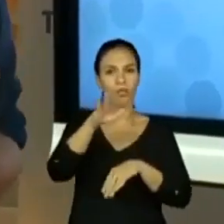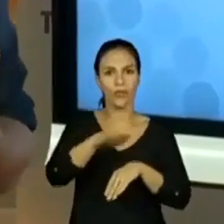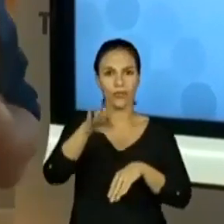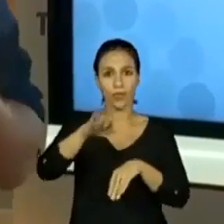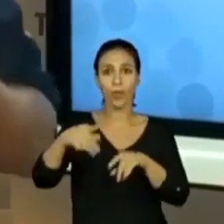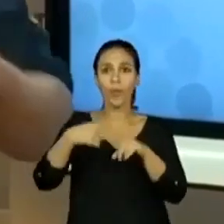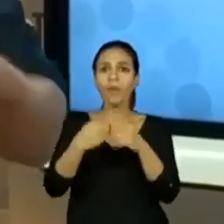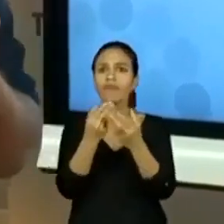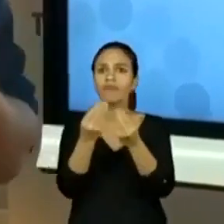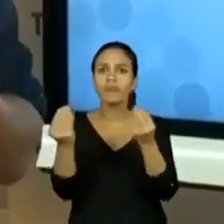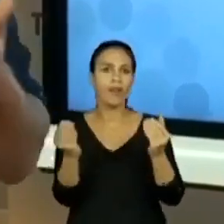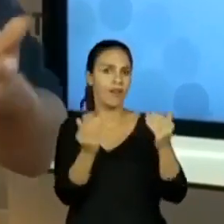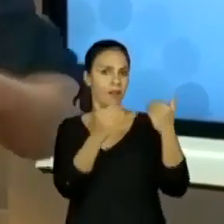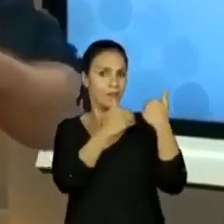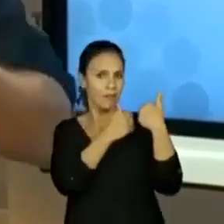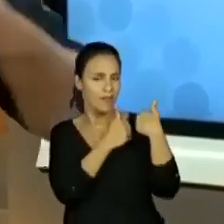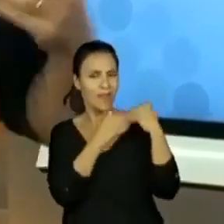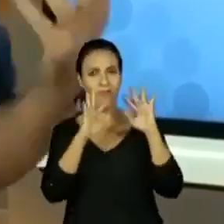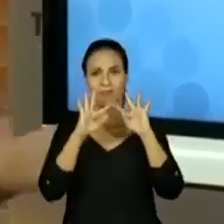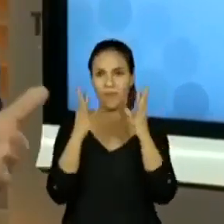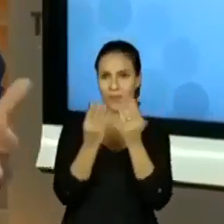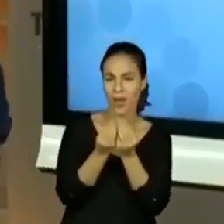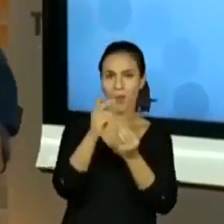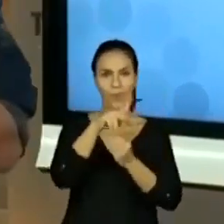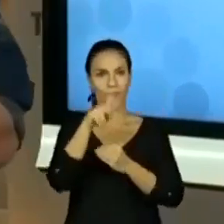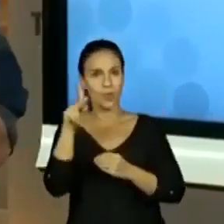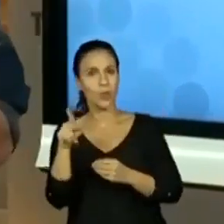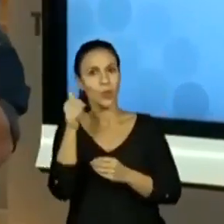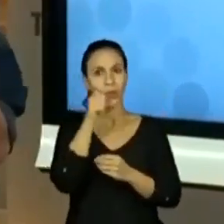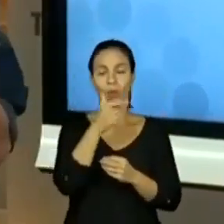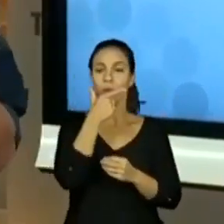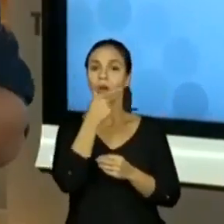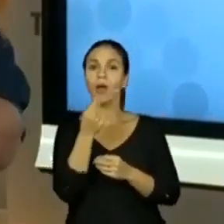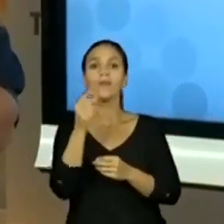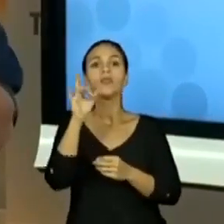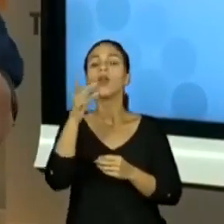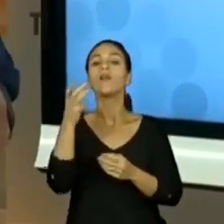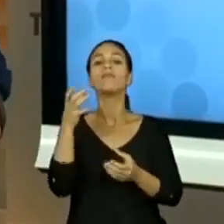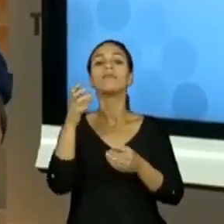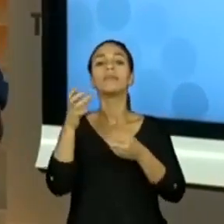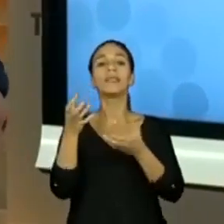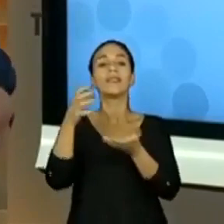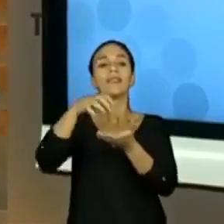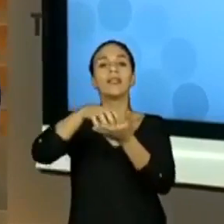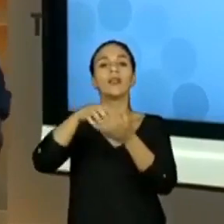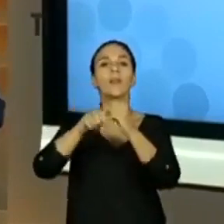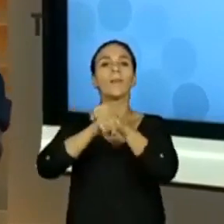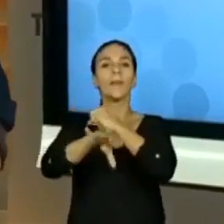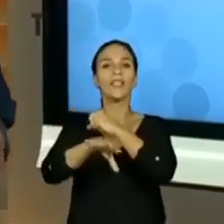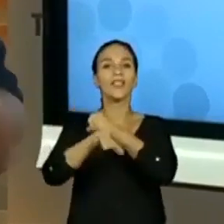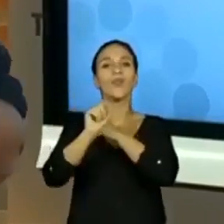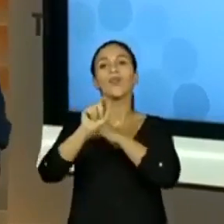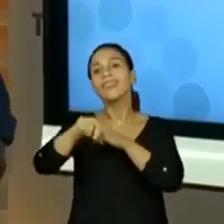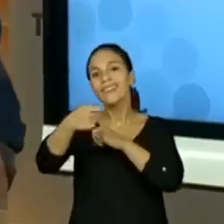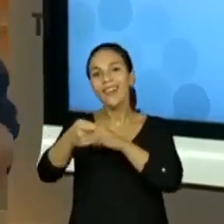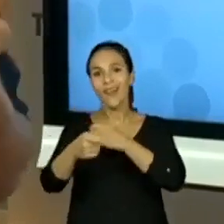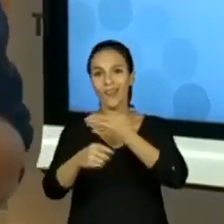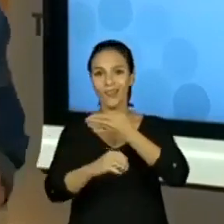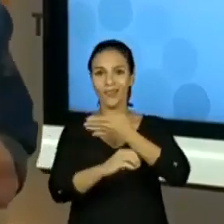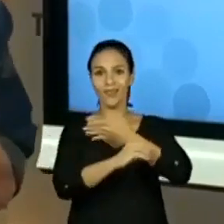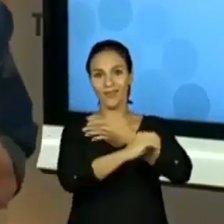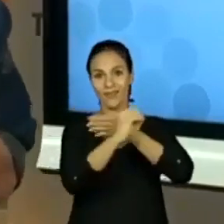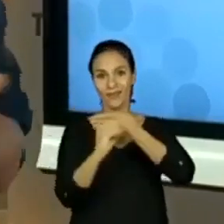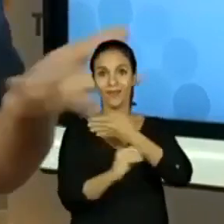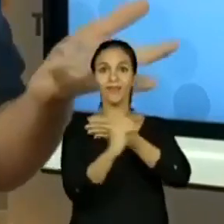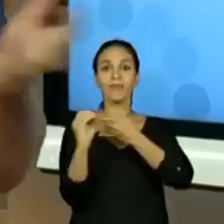responsáveis, muitos familiares, professores e professoras estão apenas digitando Centro de Mídias. E aí tá fazendo o download da galera do